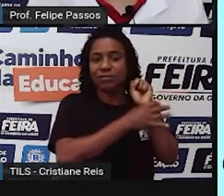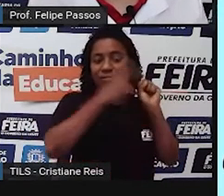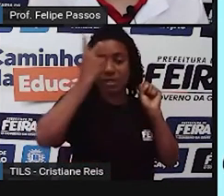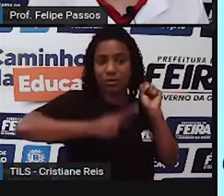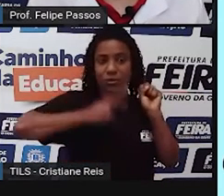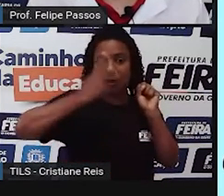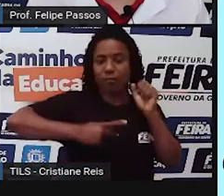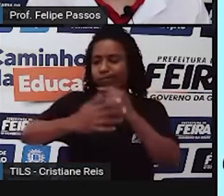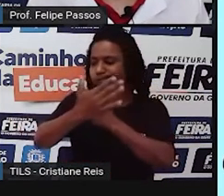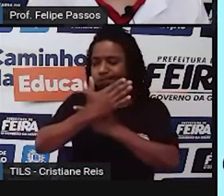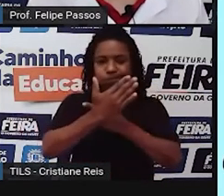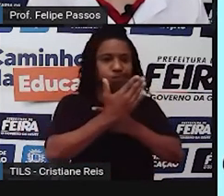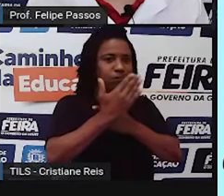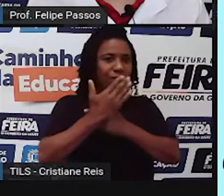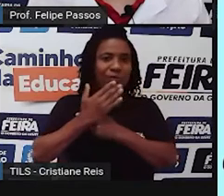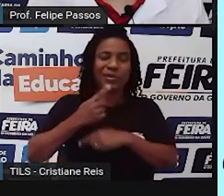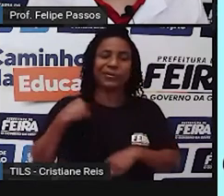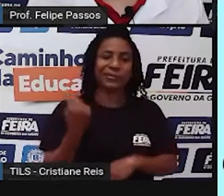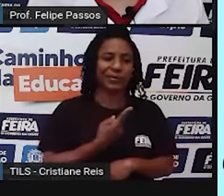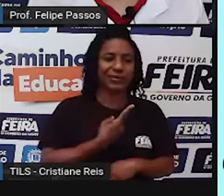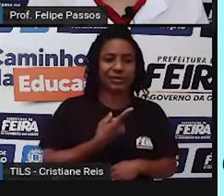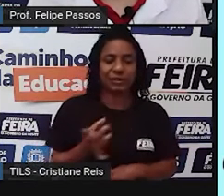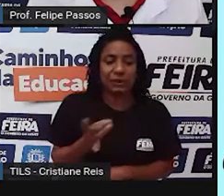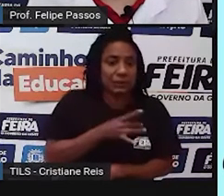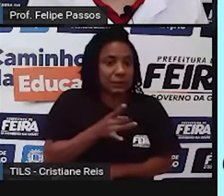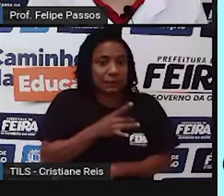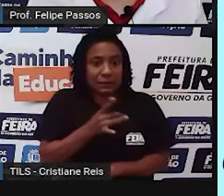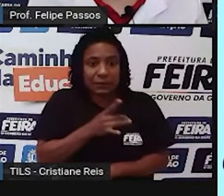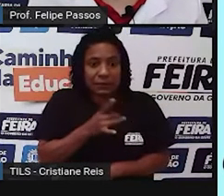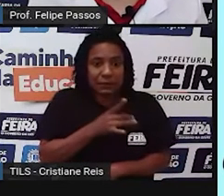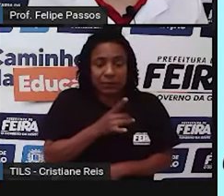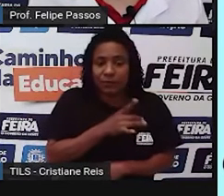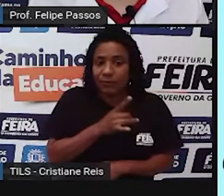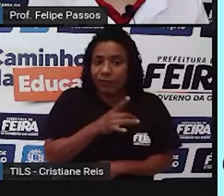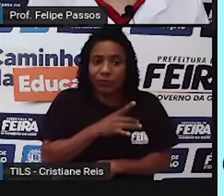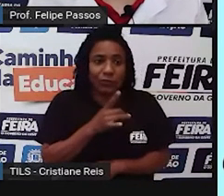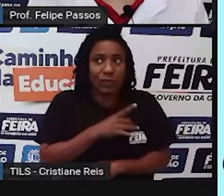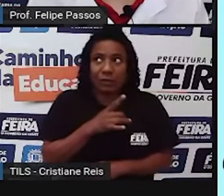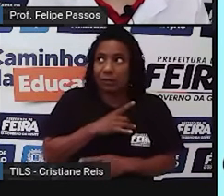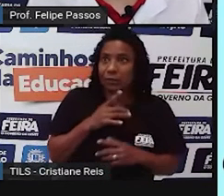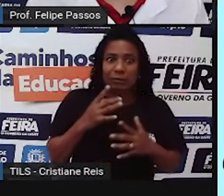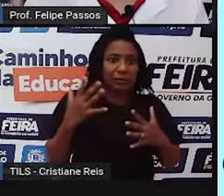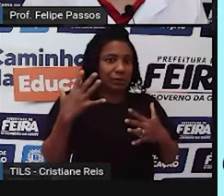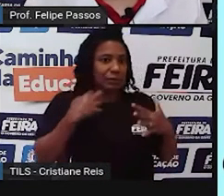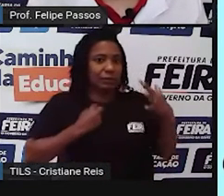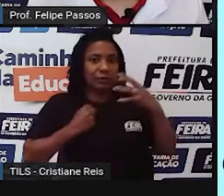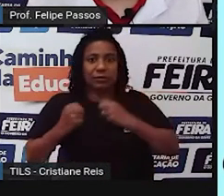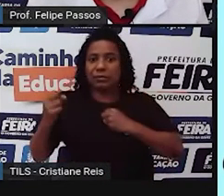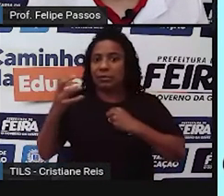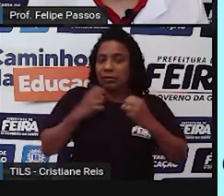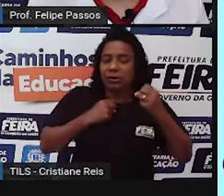deveria viver com medo de ter sua propriedade tirada de você, e aí eu não estou falando só do roubo que acontece na rua, né,